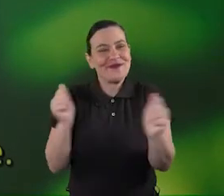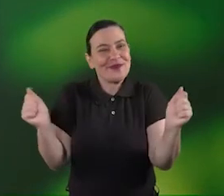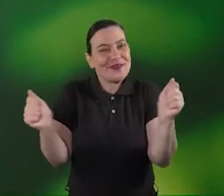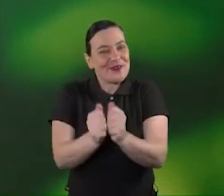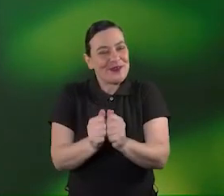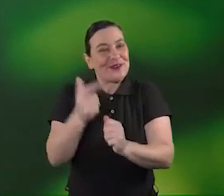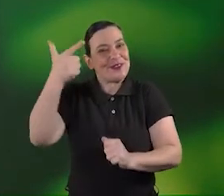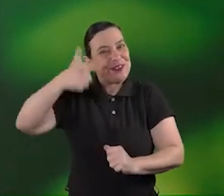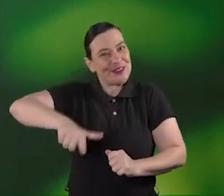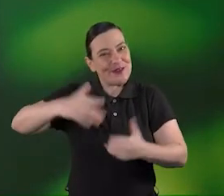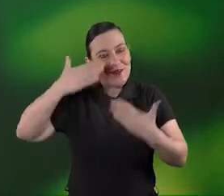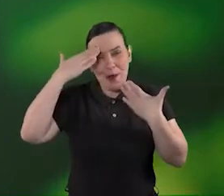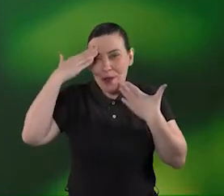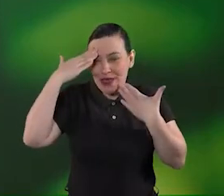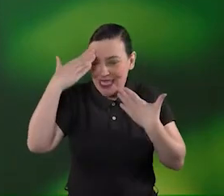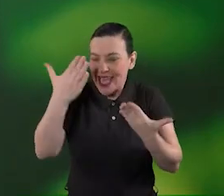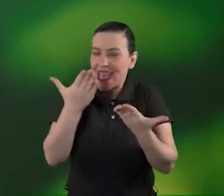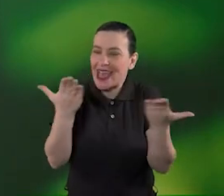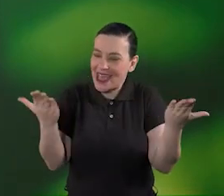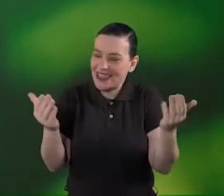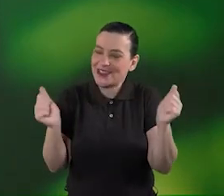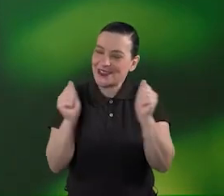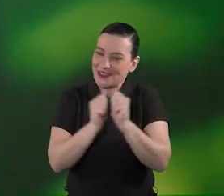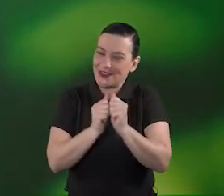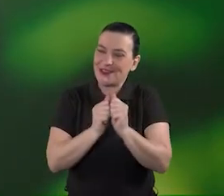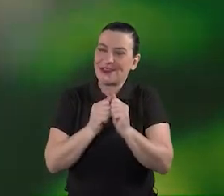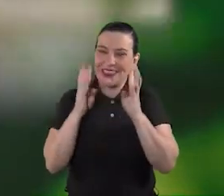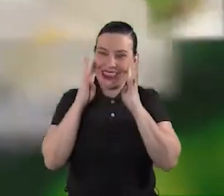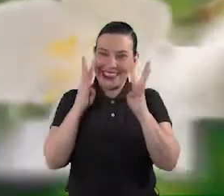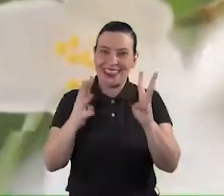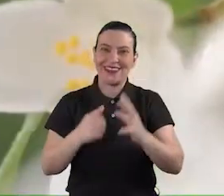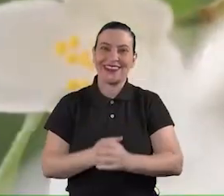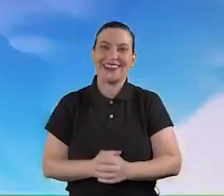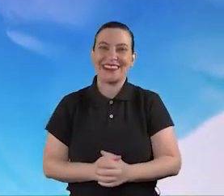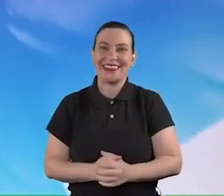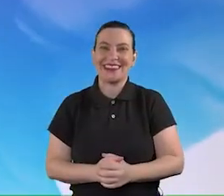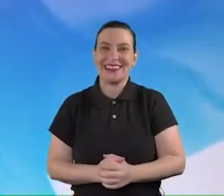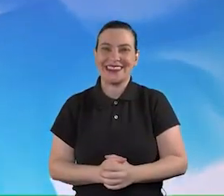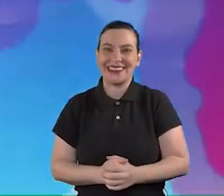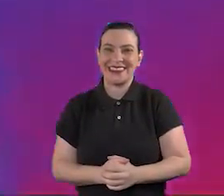obrigado por passar em alguns momentos comigo obrigado por começar a assistir